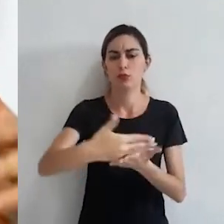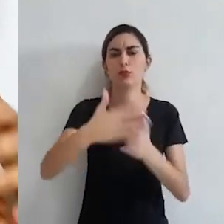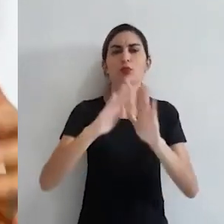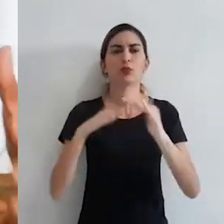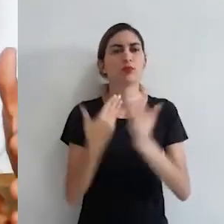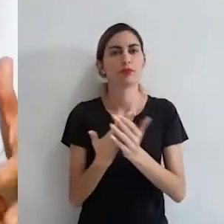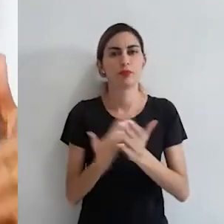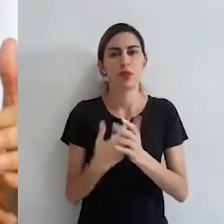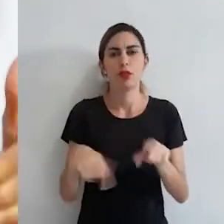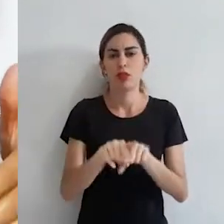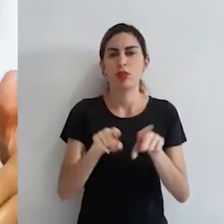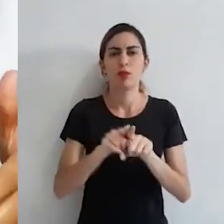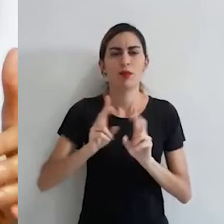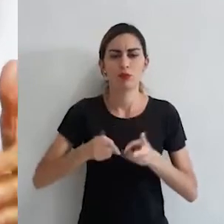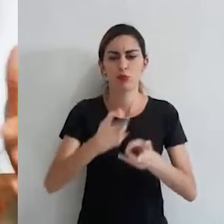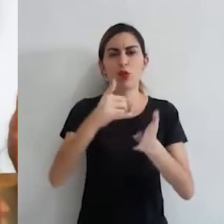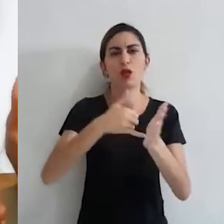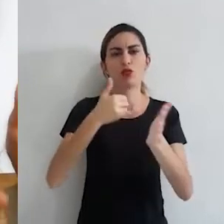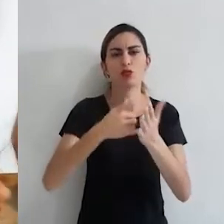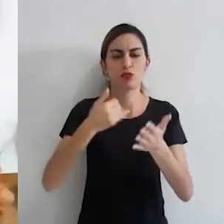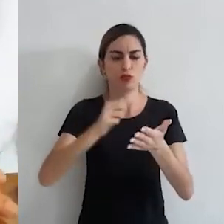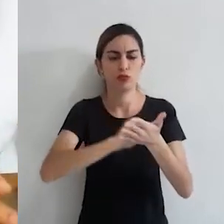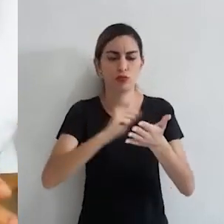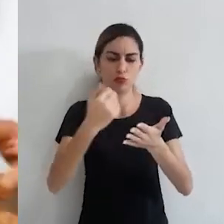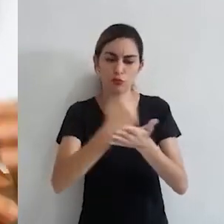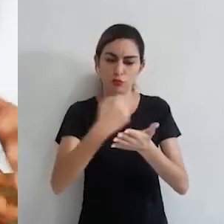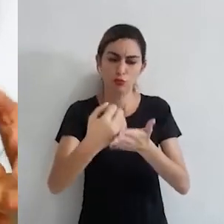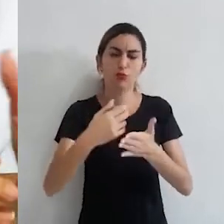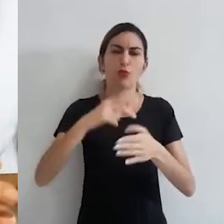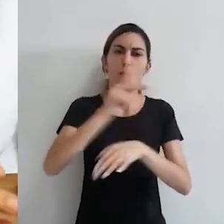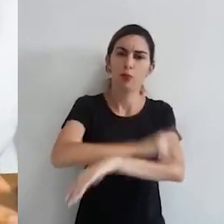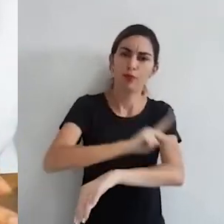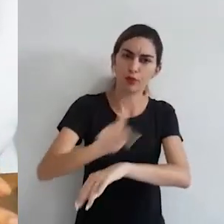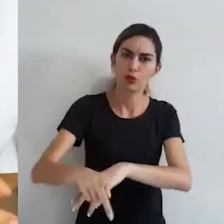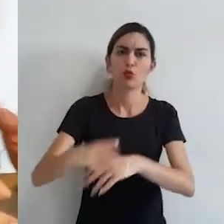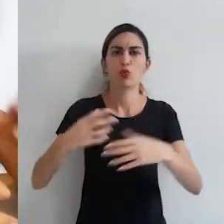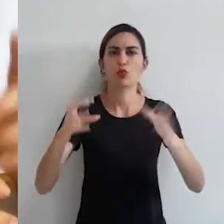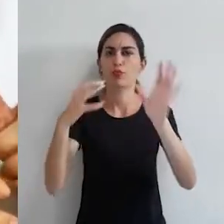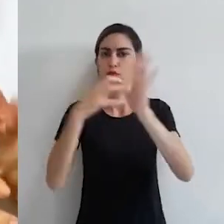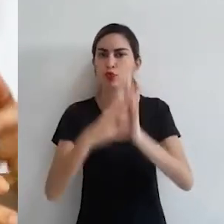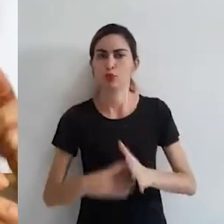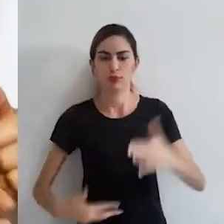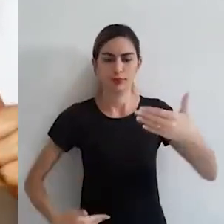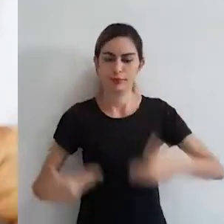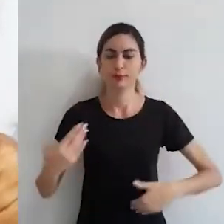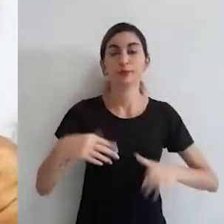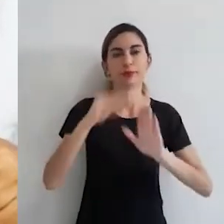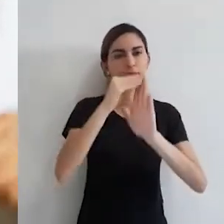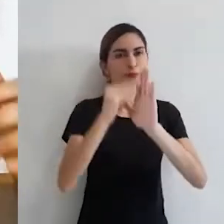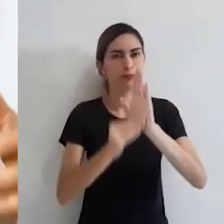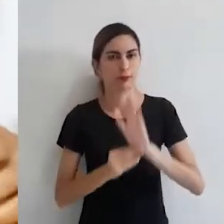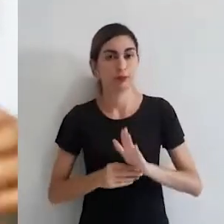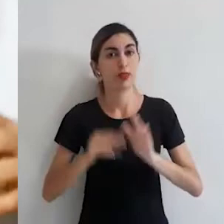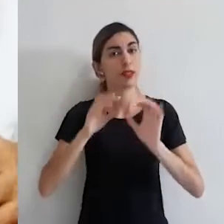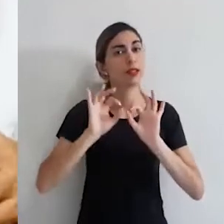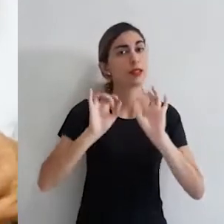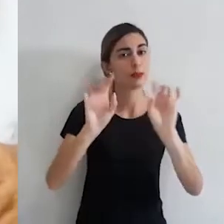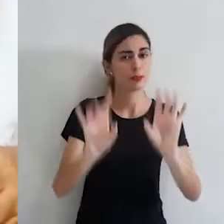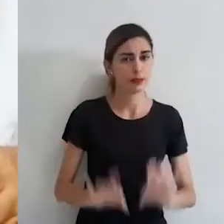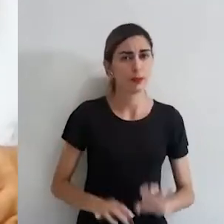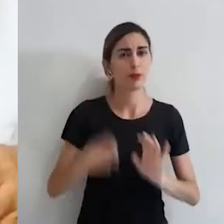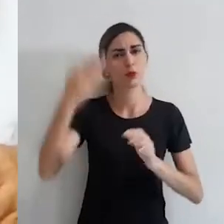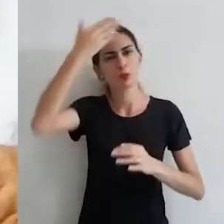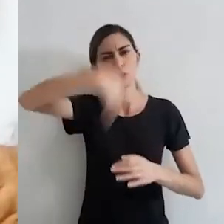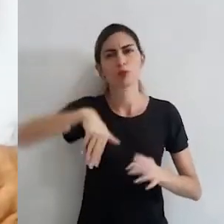bem como manter registro da situação dos seus docentes e seus funcionários, mas especialmente os fatos para a